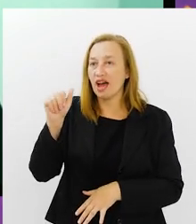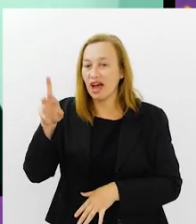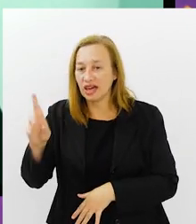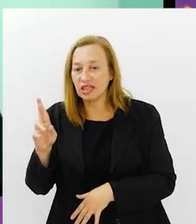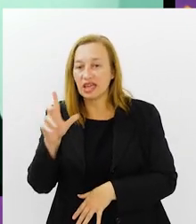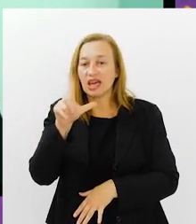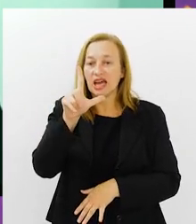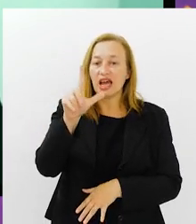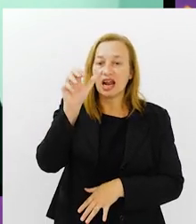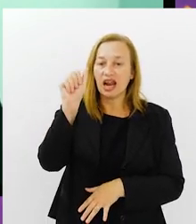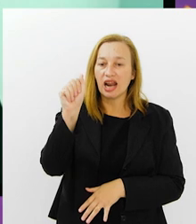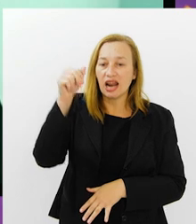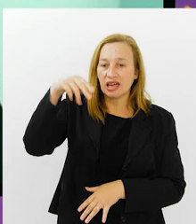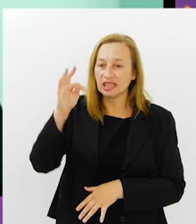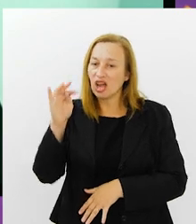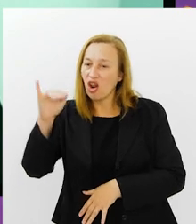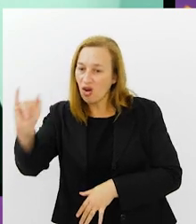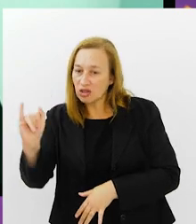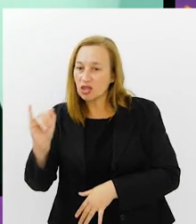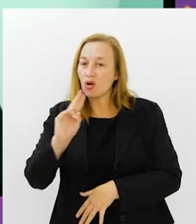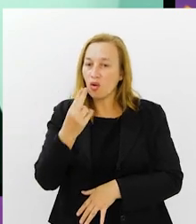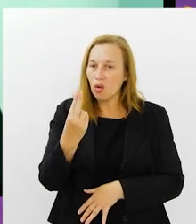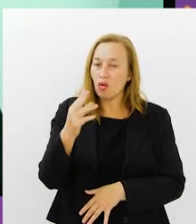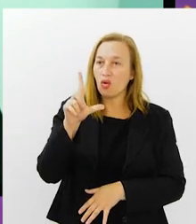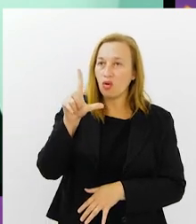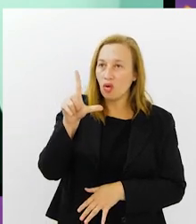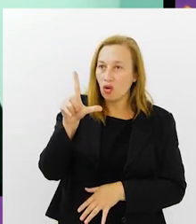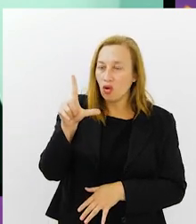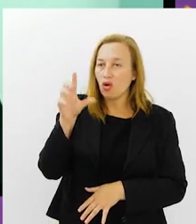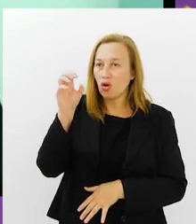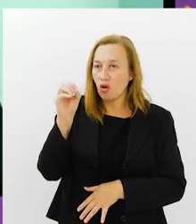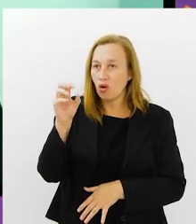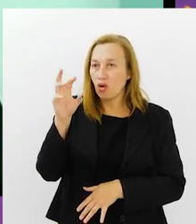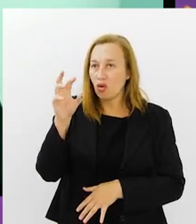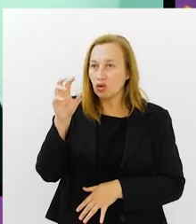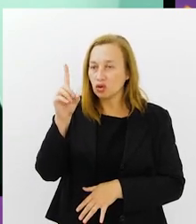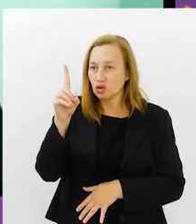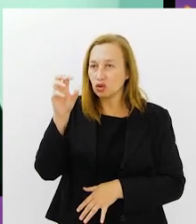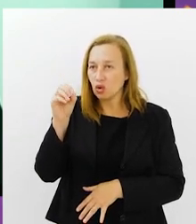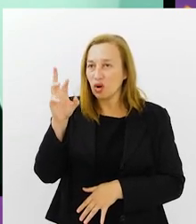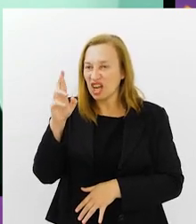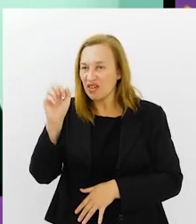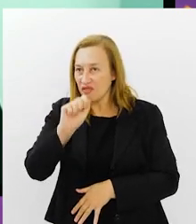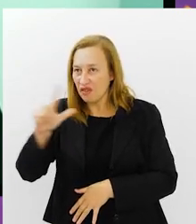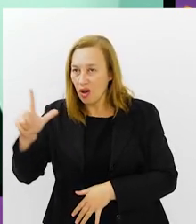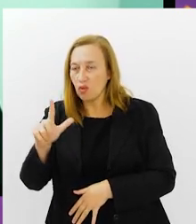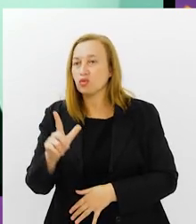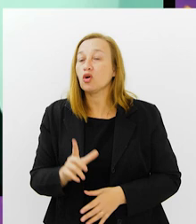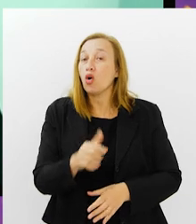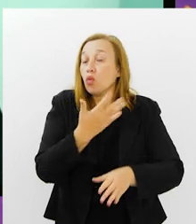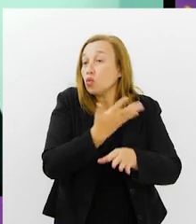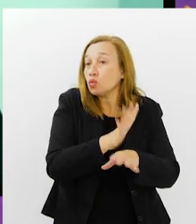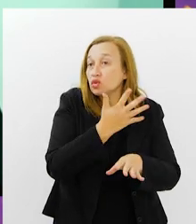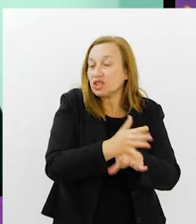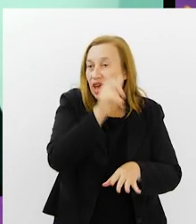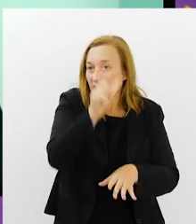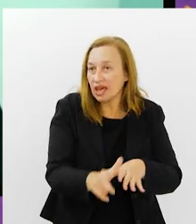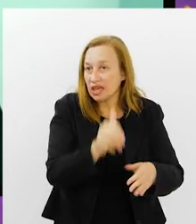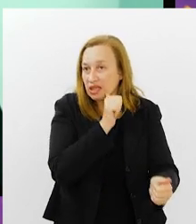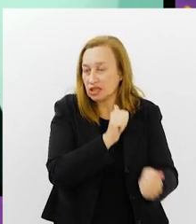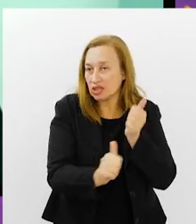Ancelotti, o Dorival, qualquer treinador tem que fazer o time rodar. Um técnico estrangeiro num clube de futebol,